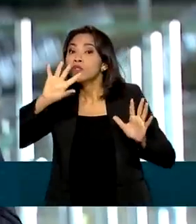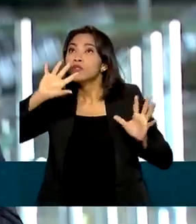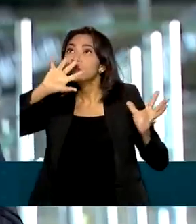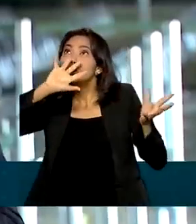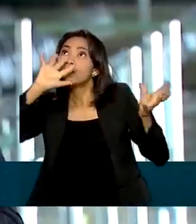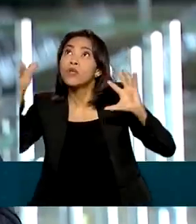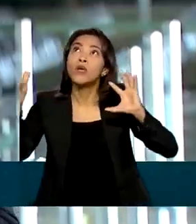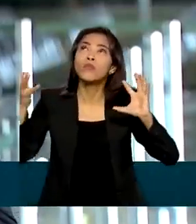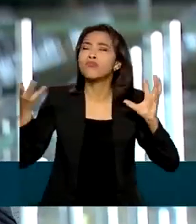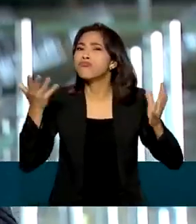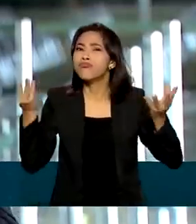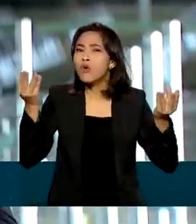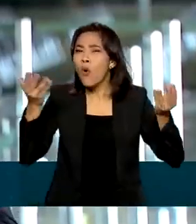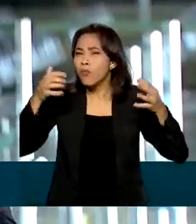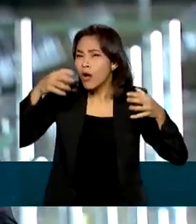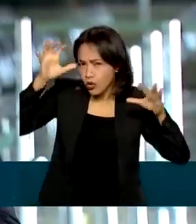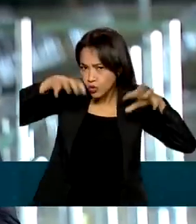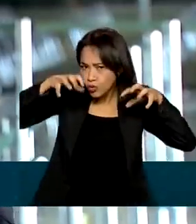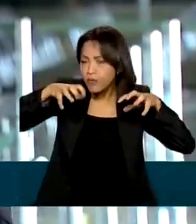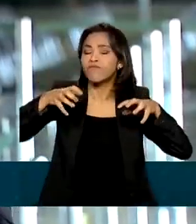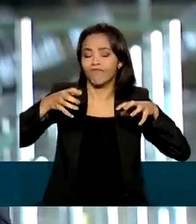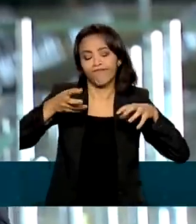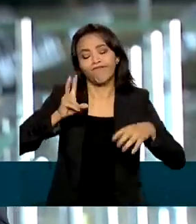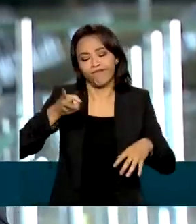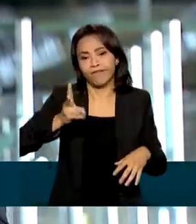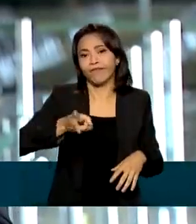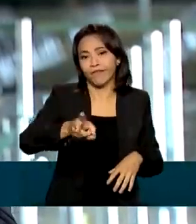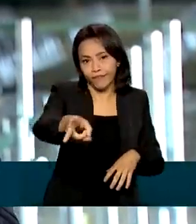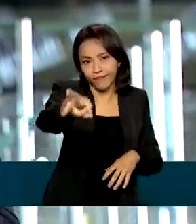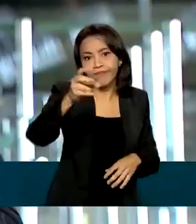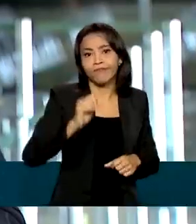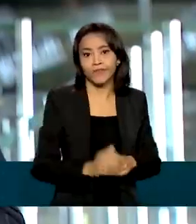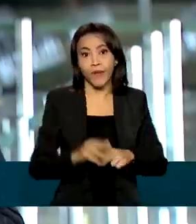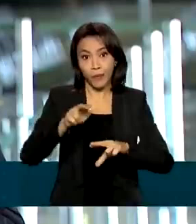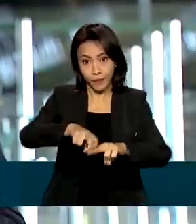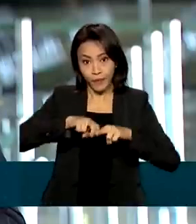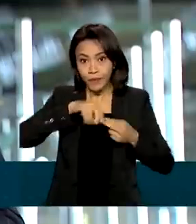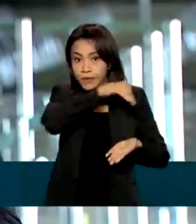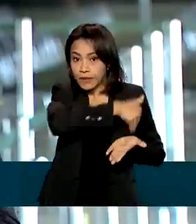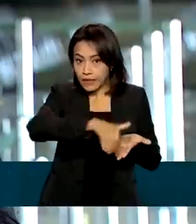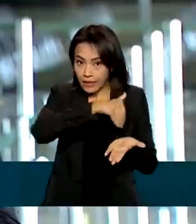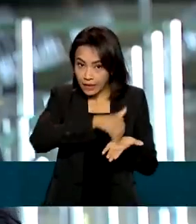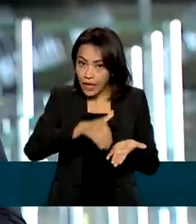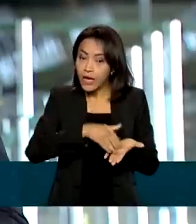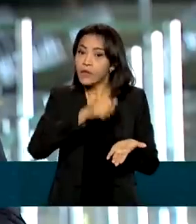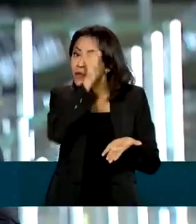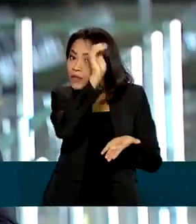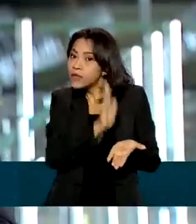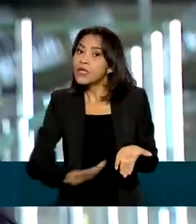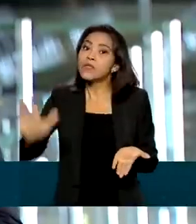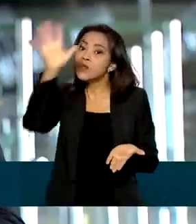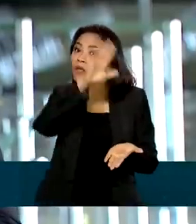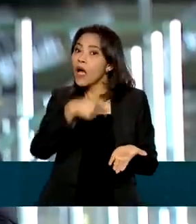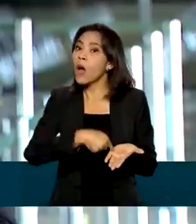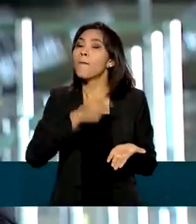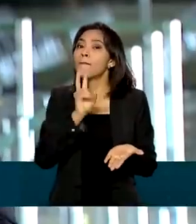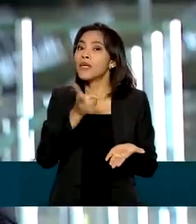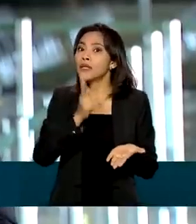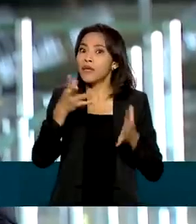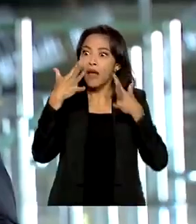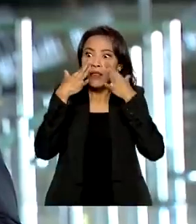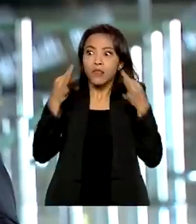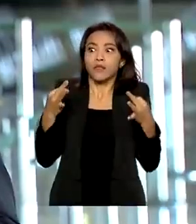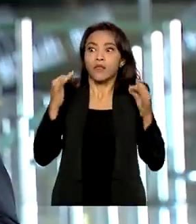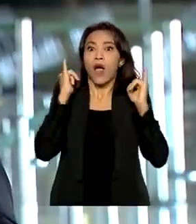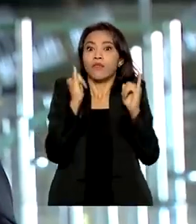a expectativa é que as chuvas continuem. Por isso, o Secretário Nacional de Proteção e Defesa Civil manteve o alerta à